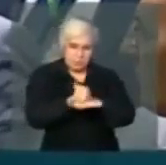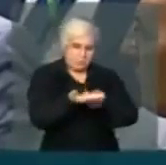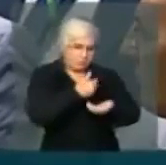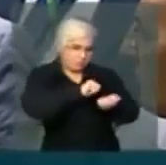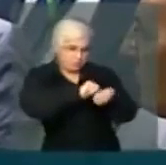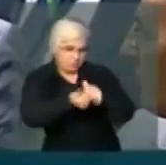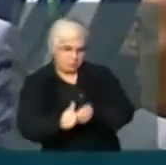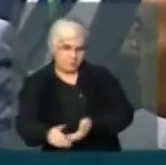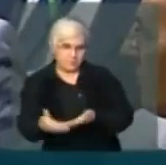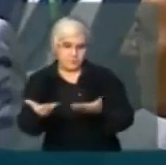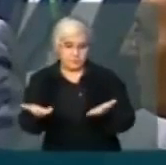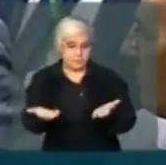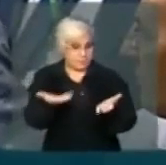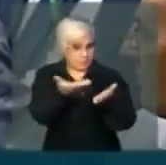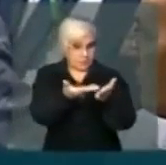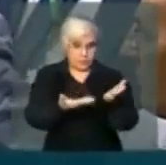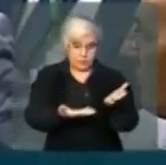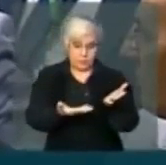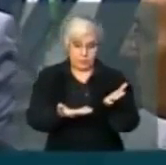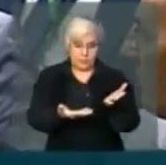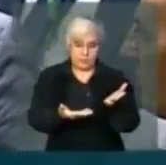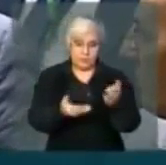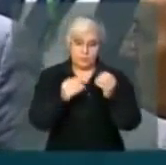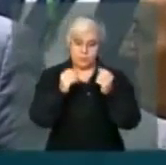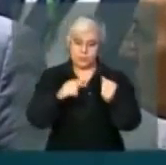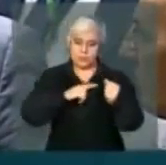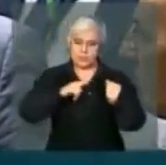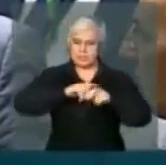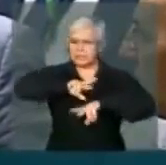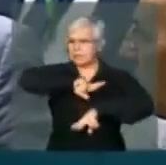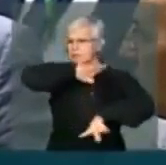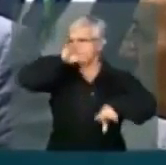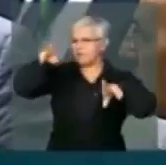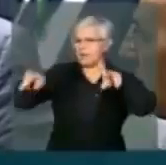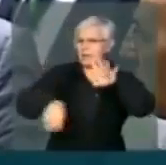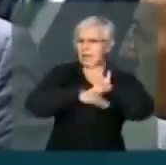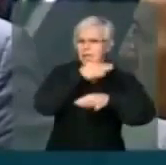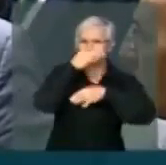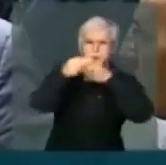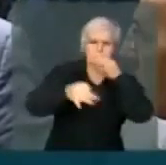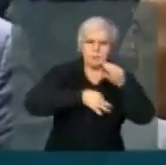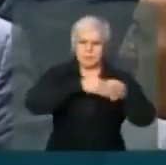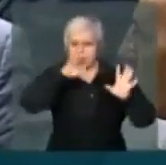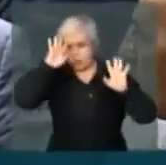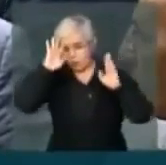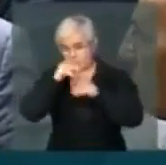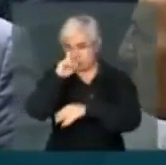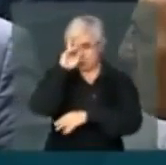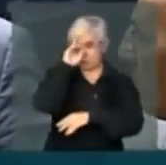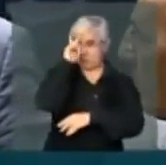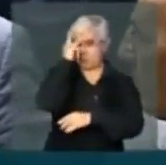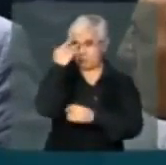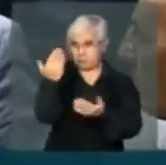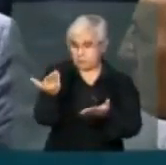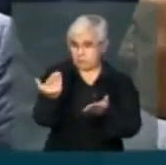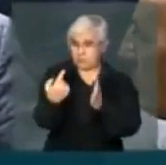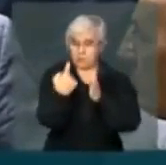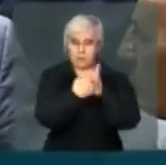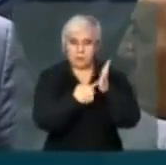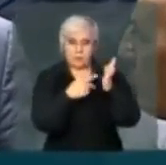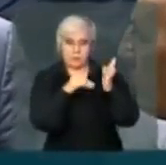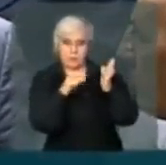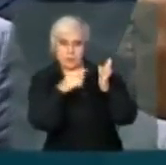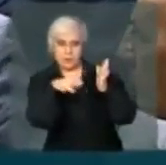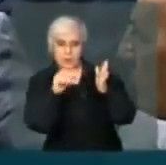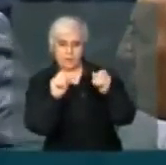isso aqui teria repercussões outras, a pauta foi feita depois